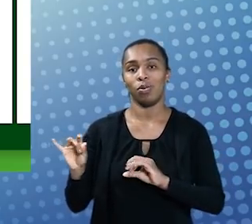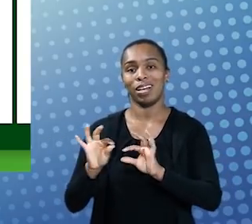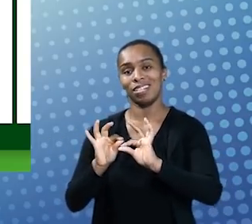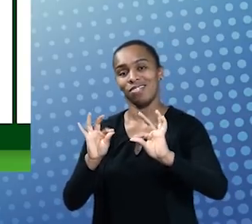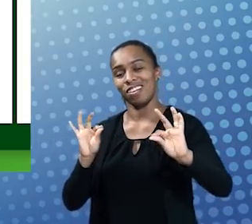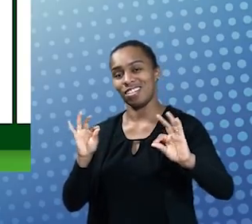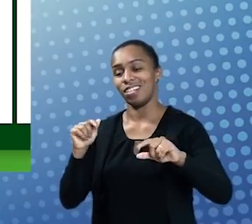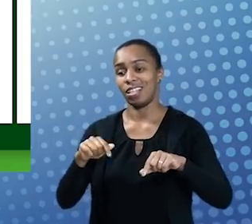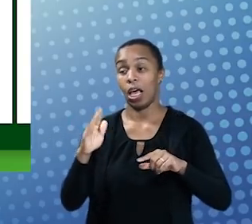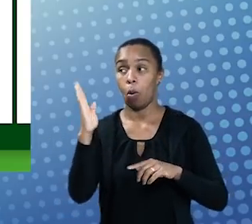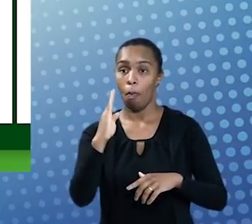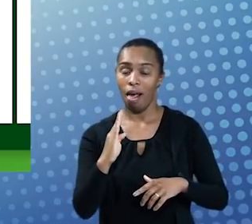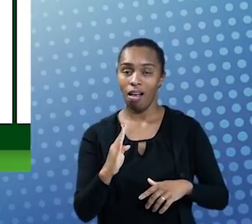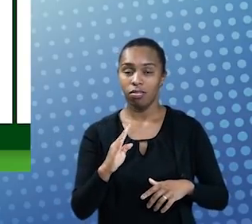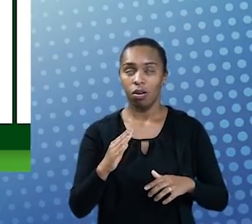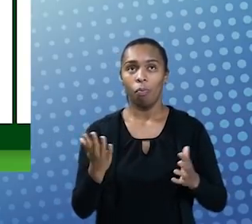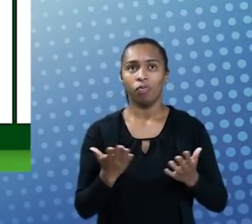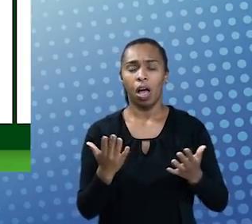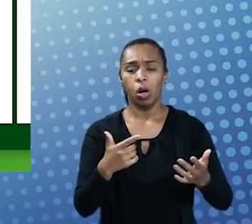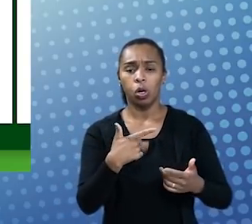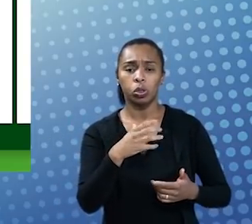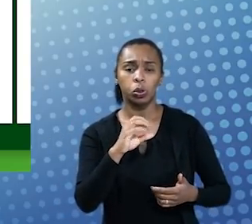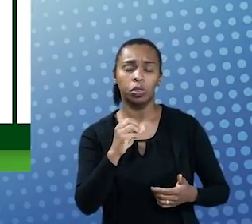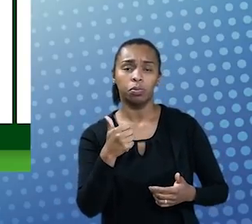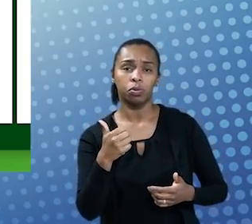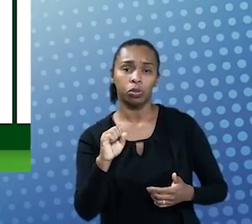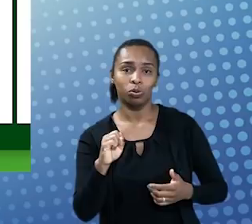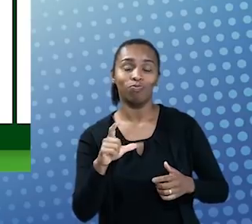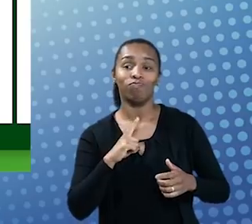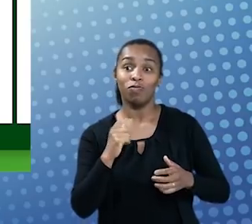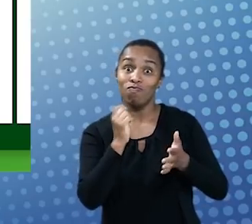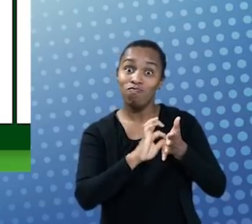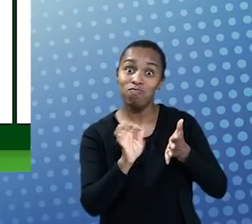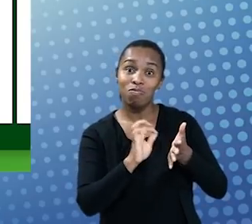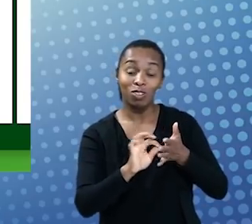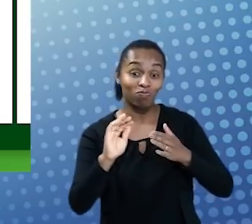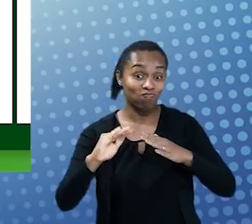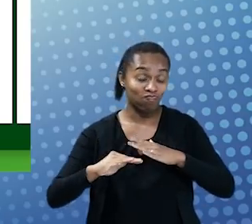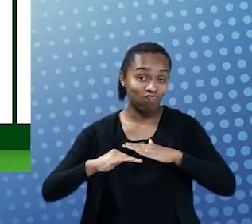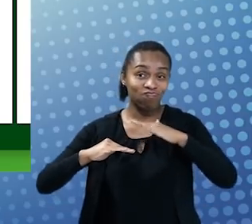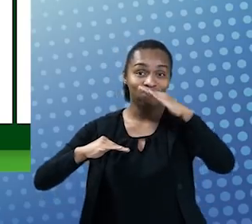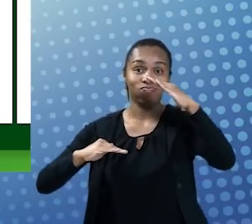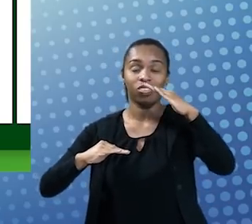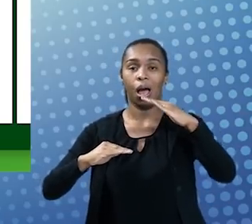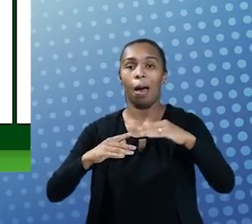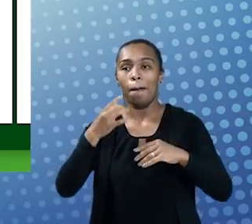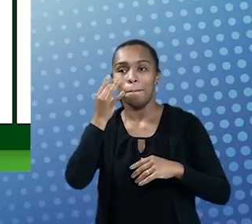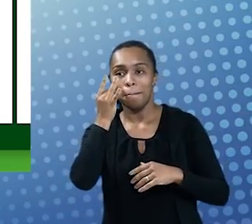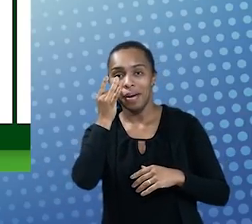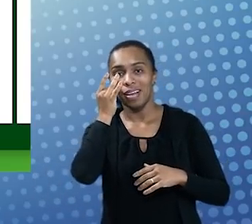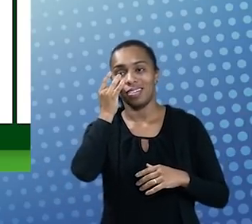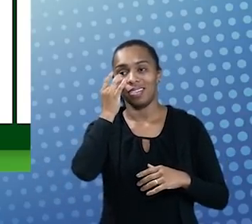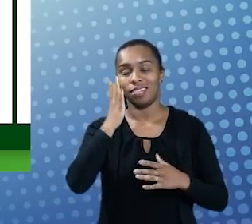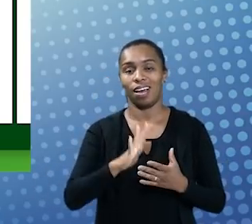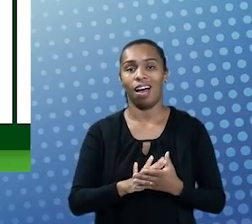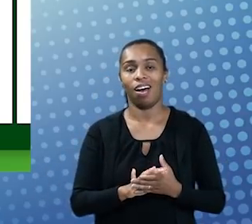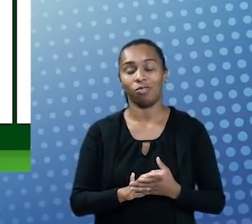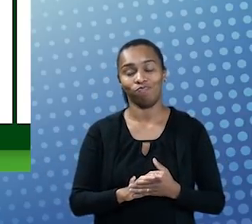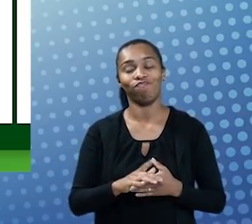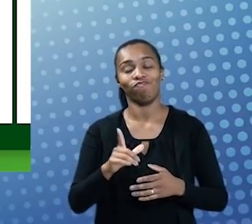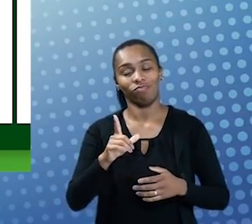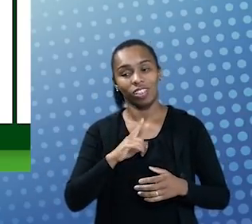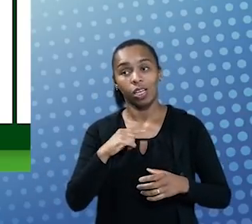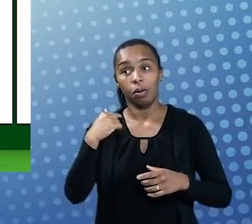Agora, já em 2018, nós vimos que o número de matrículas superaram as matrículas da educação presencial. E aí a gente tem um outro